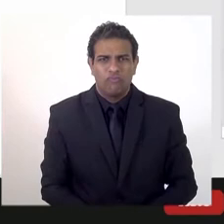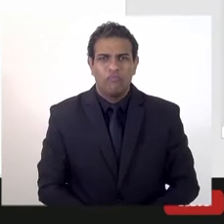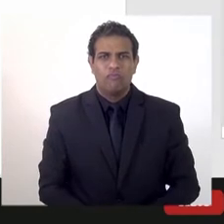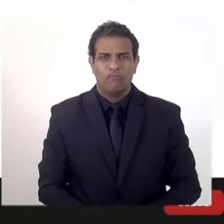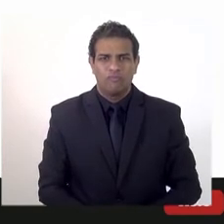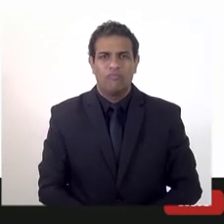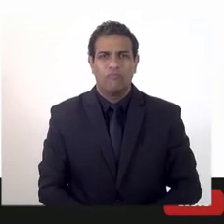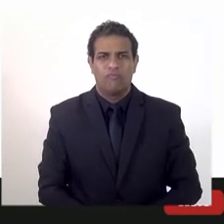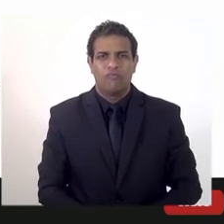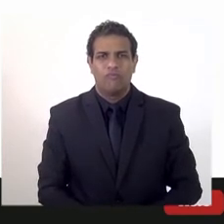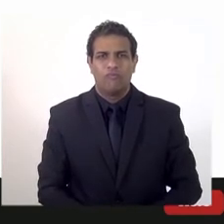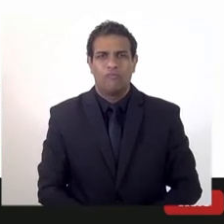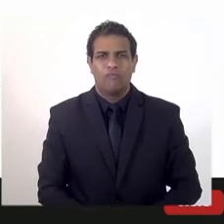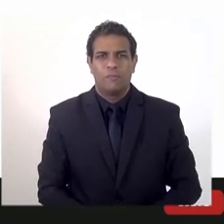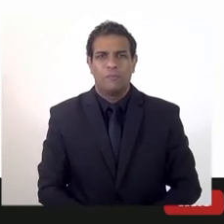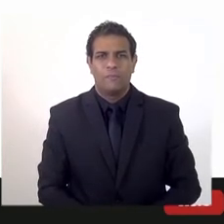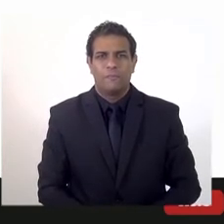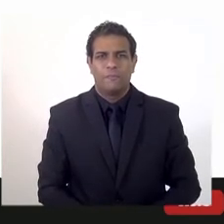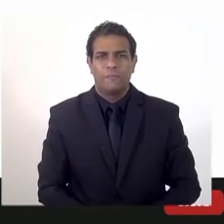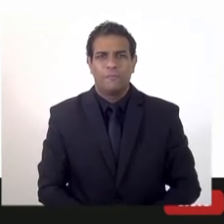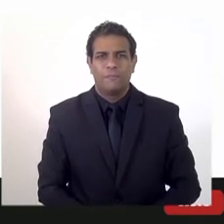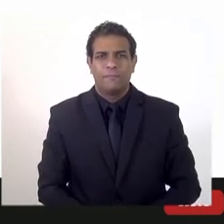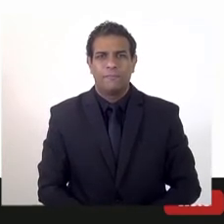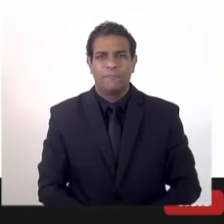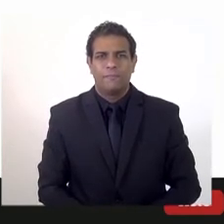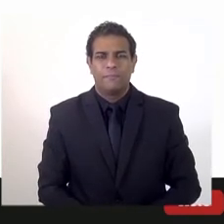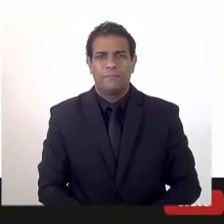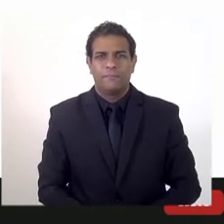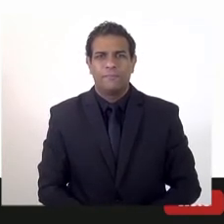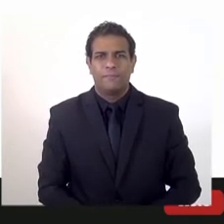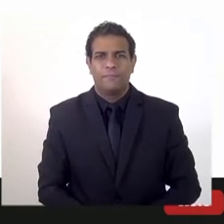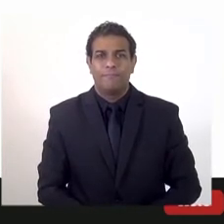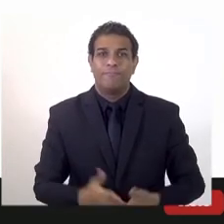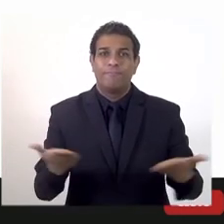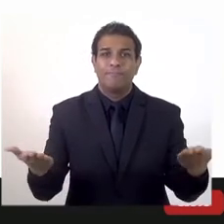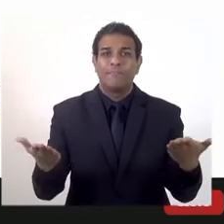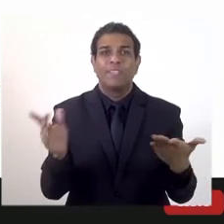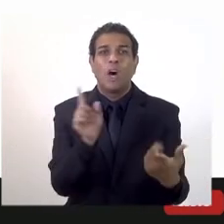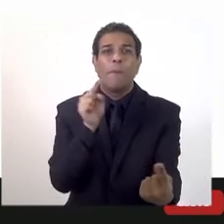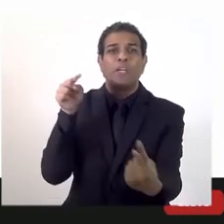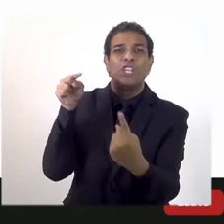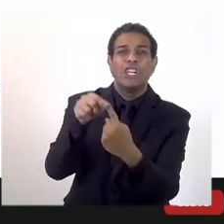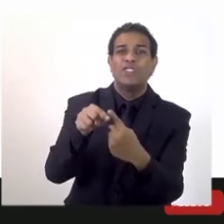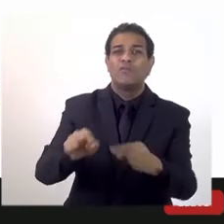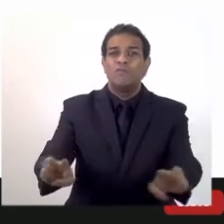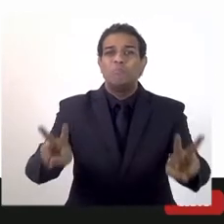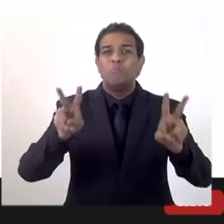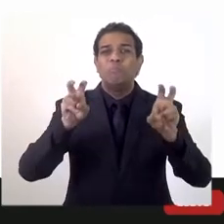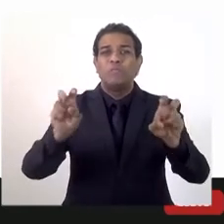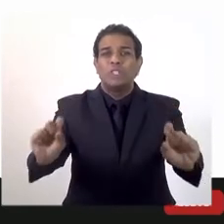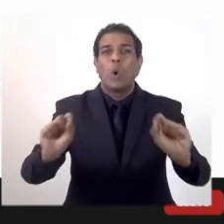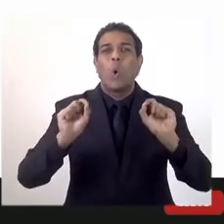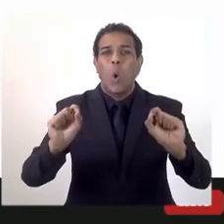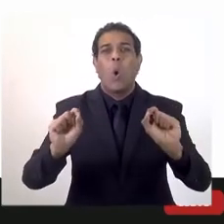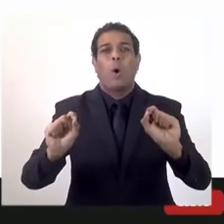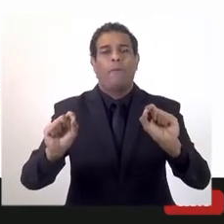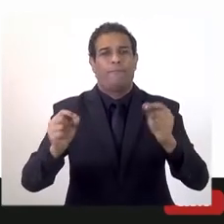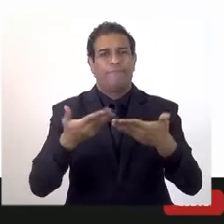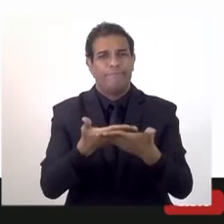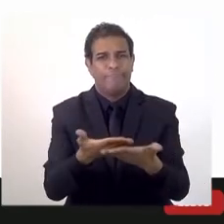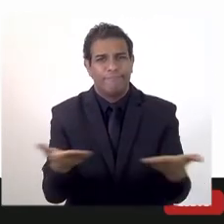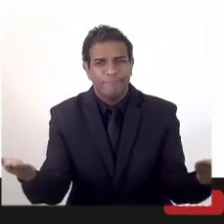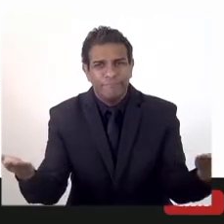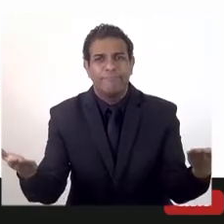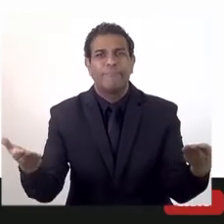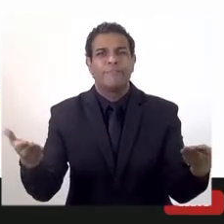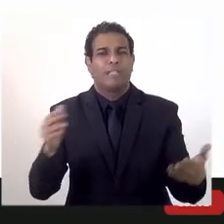Deixamos ninguém falar e já entramos. Bom, a ideia do presidente André